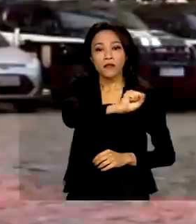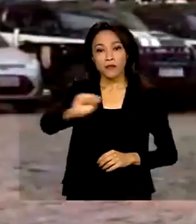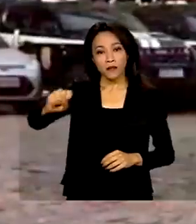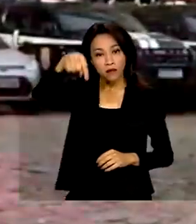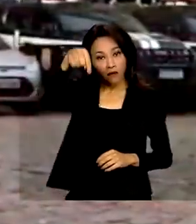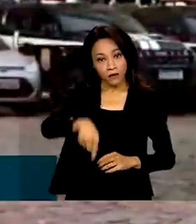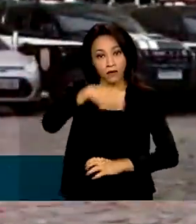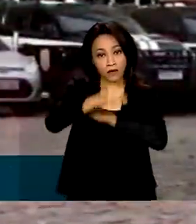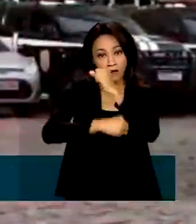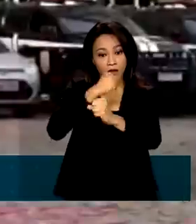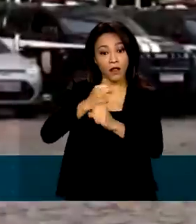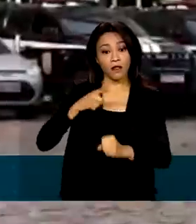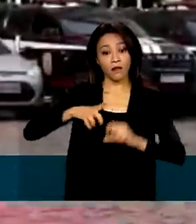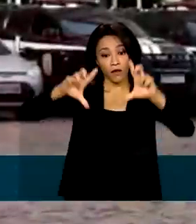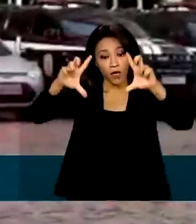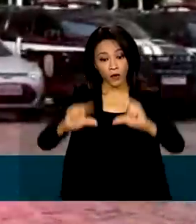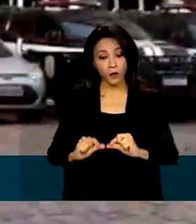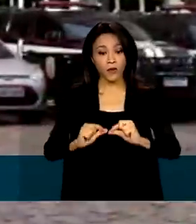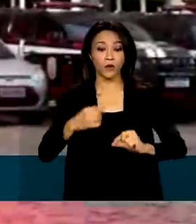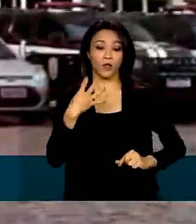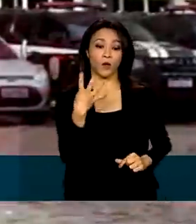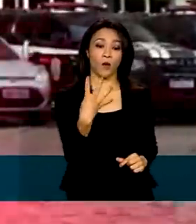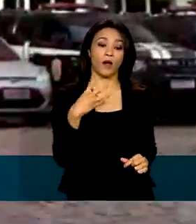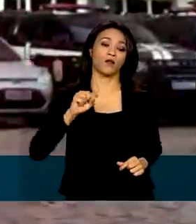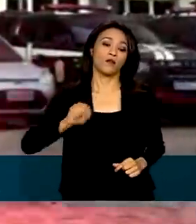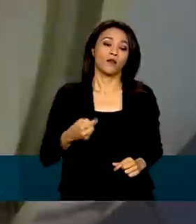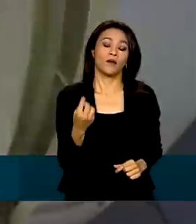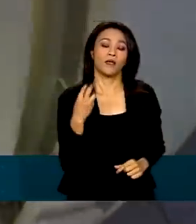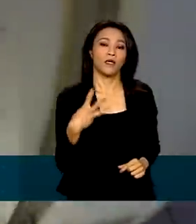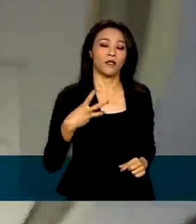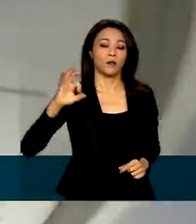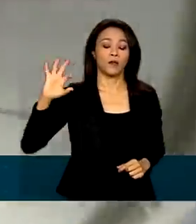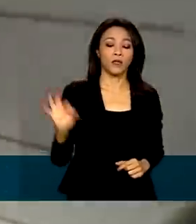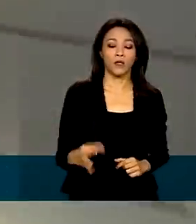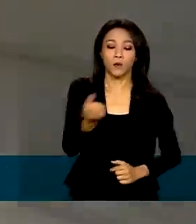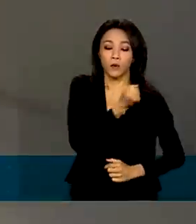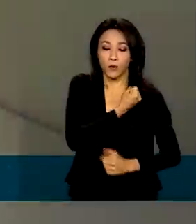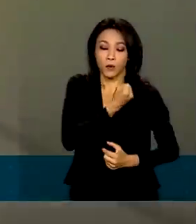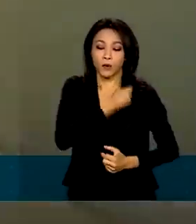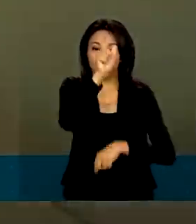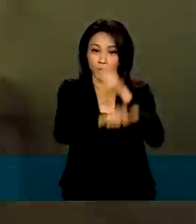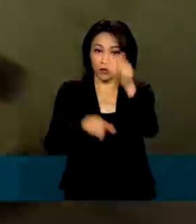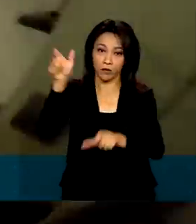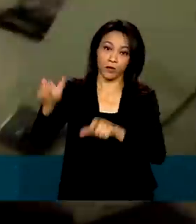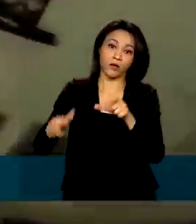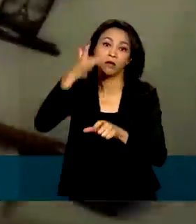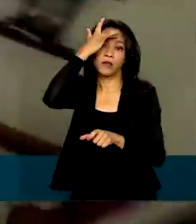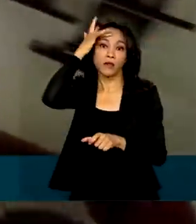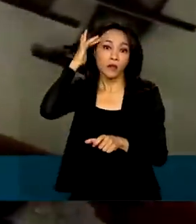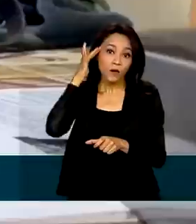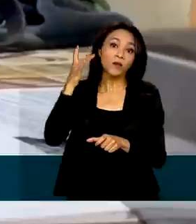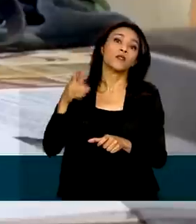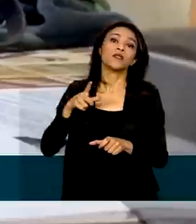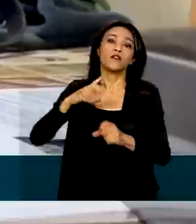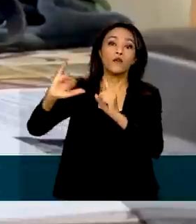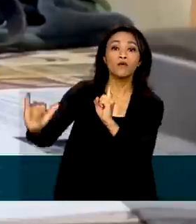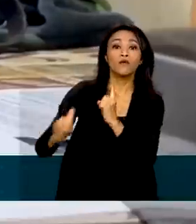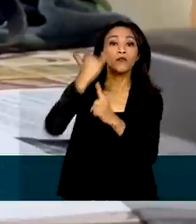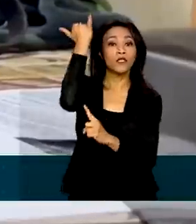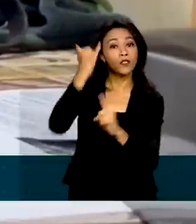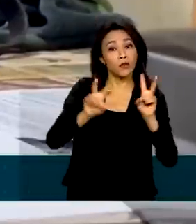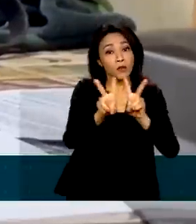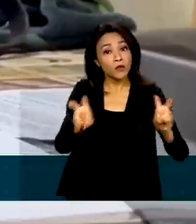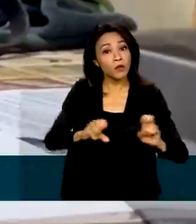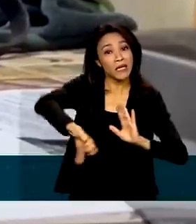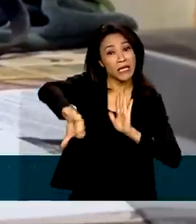ano, houve uma redução de 4,3% no número de vítimas de crimes violentos letais, em comparação